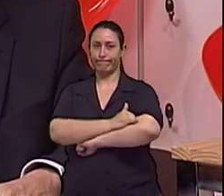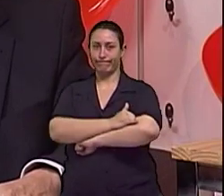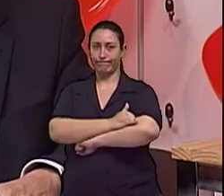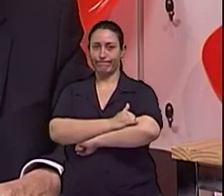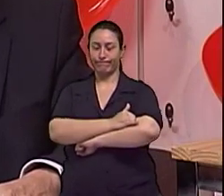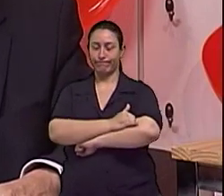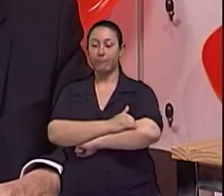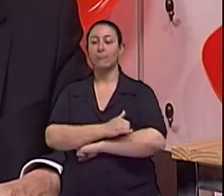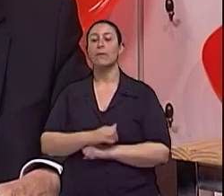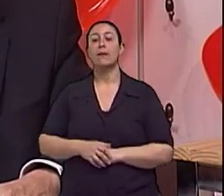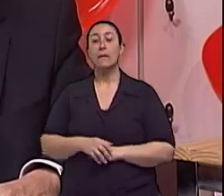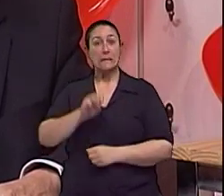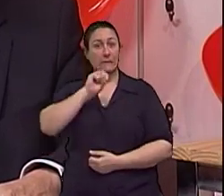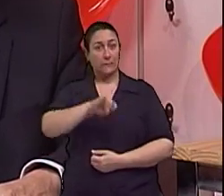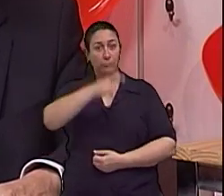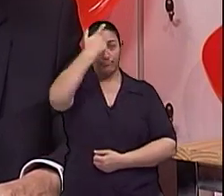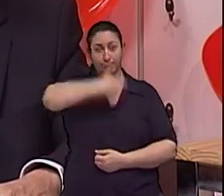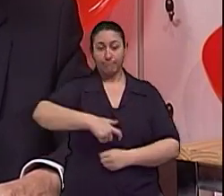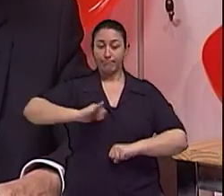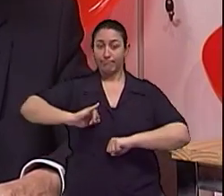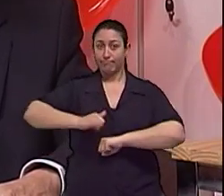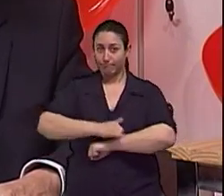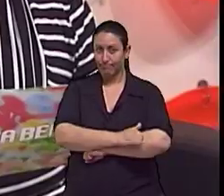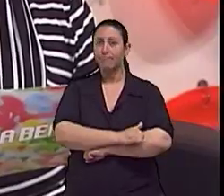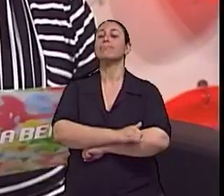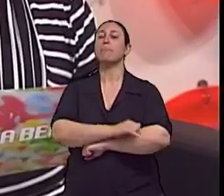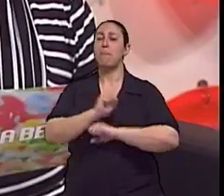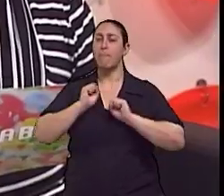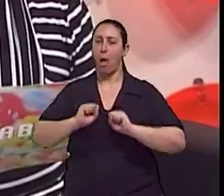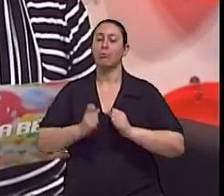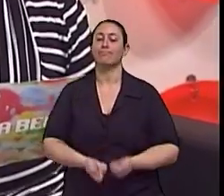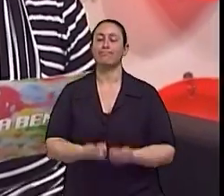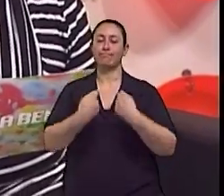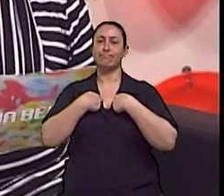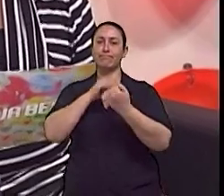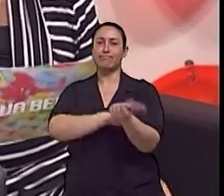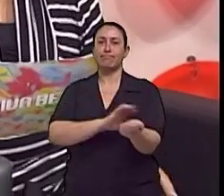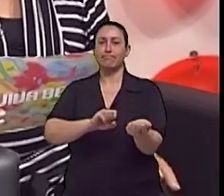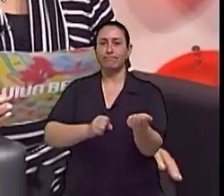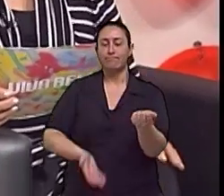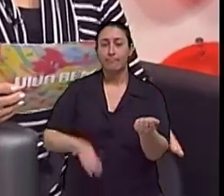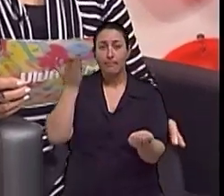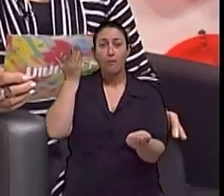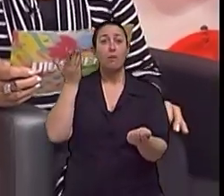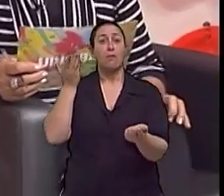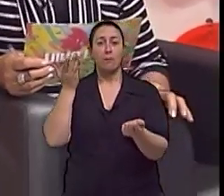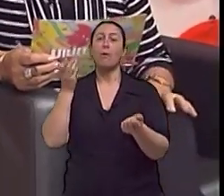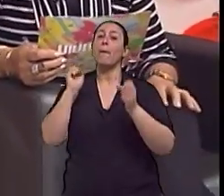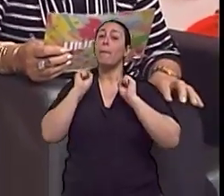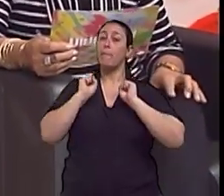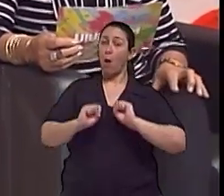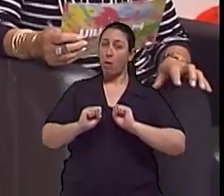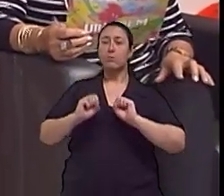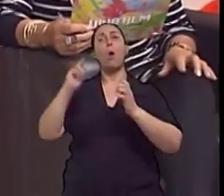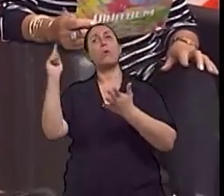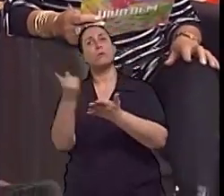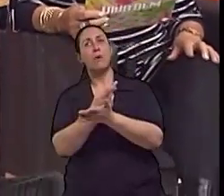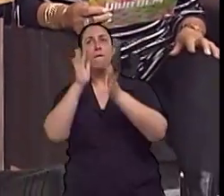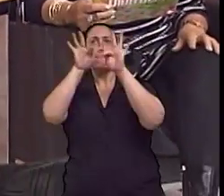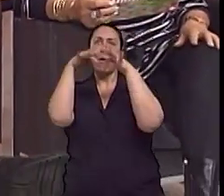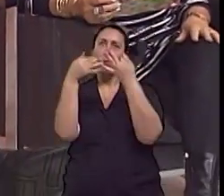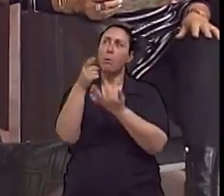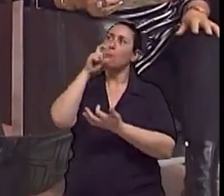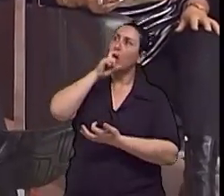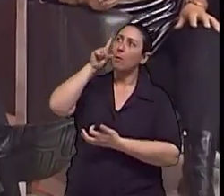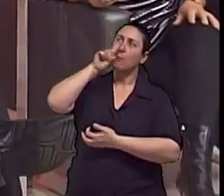Ah, assim, a obesidade, o sobrepeso aumenta a pressão, né? Às vezes você pode ter um fator genético, vai se tornar